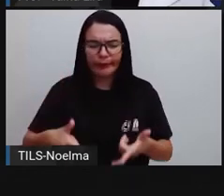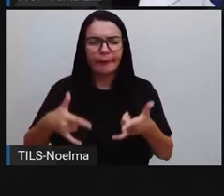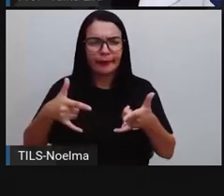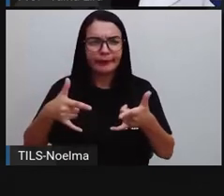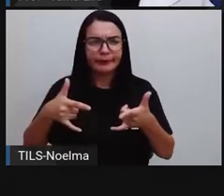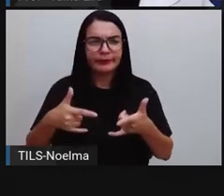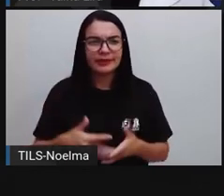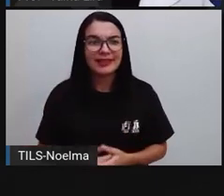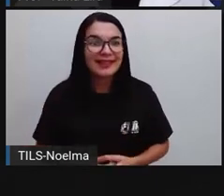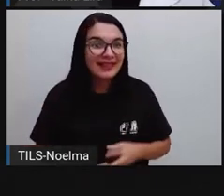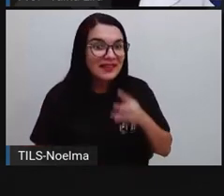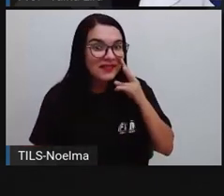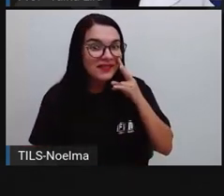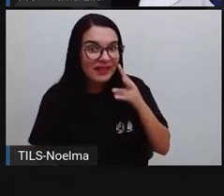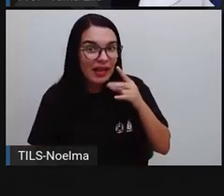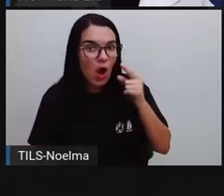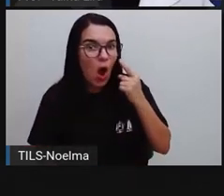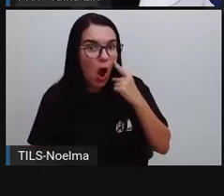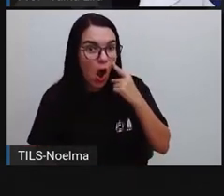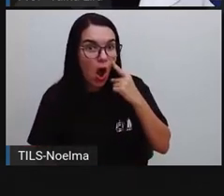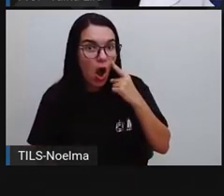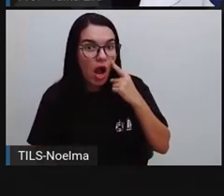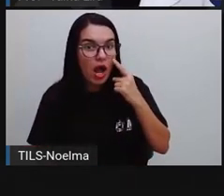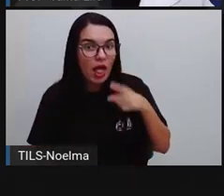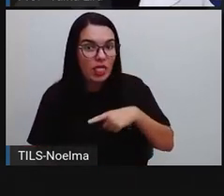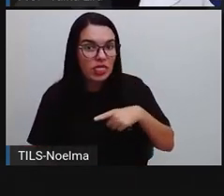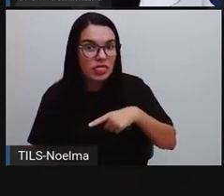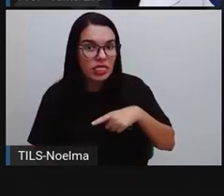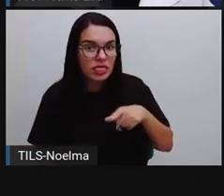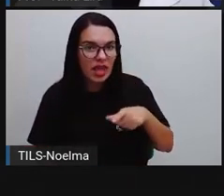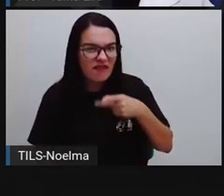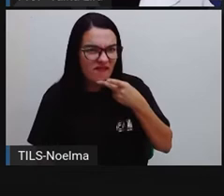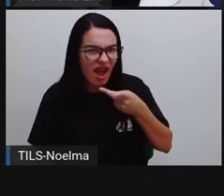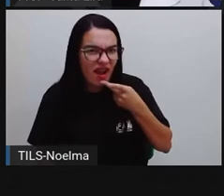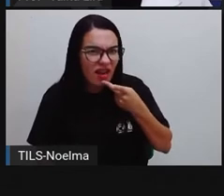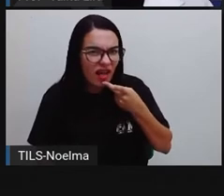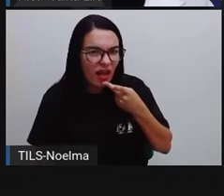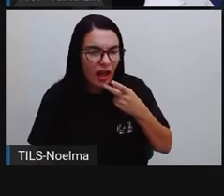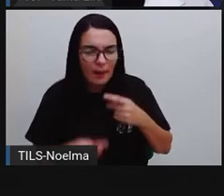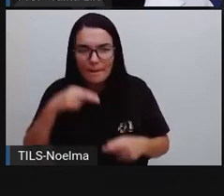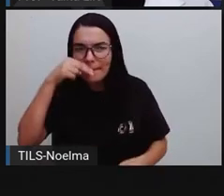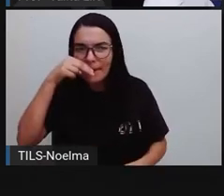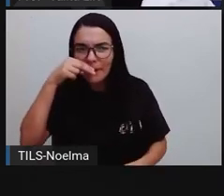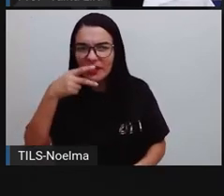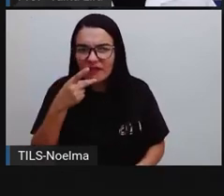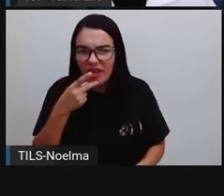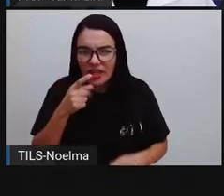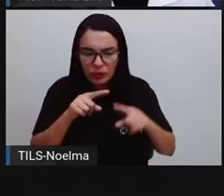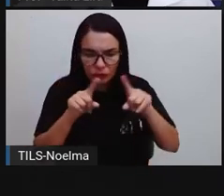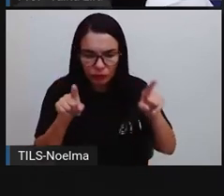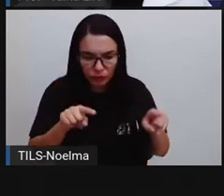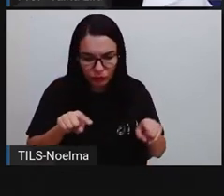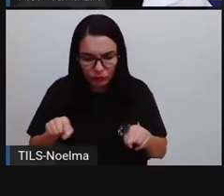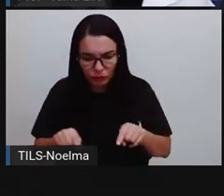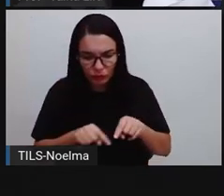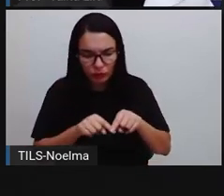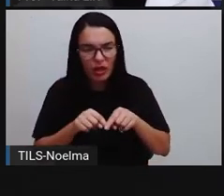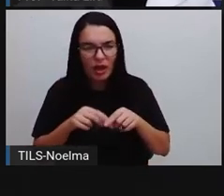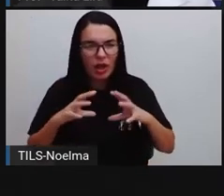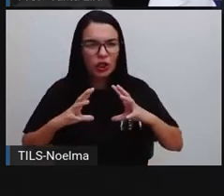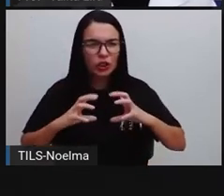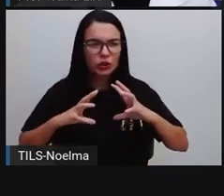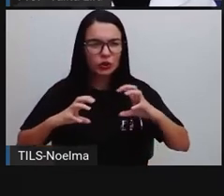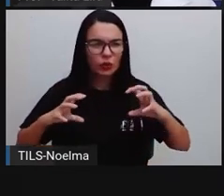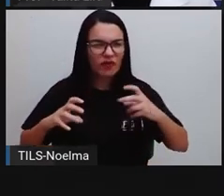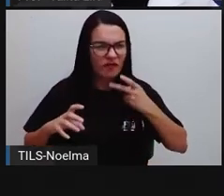Então, esse balão aqui, será que Mônica está falando? Tem dias que a gente nem deveria sair da cama. Esse balão em forma de nuvem, será